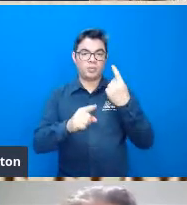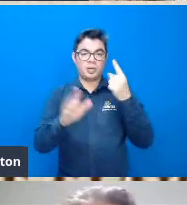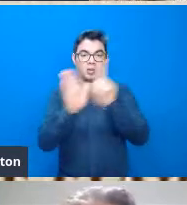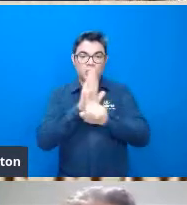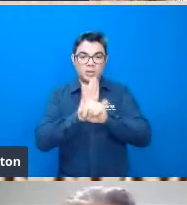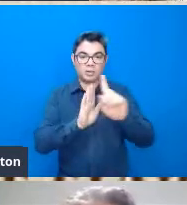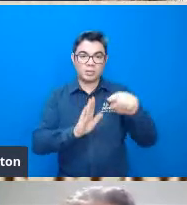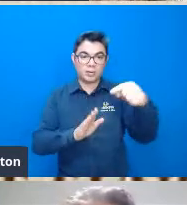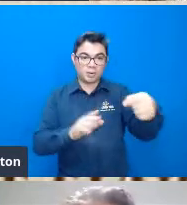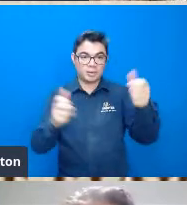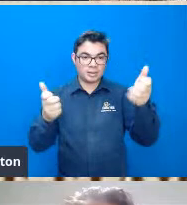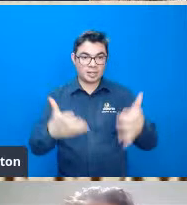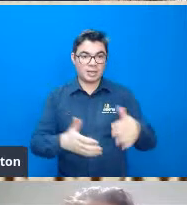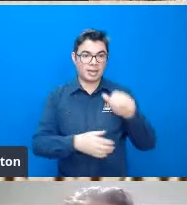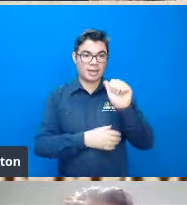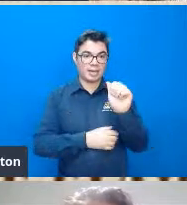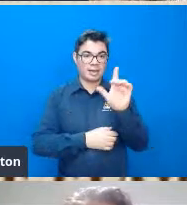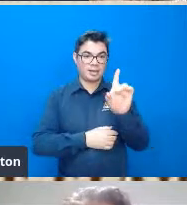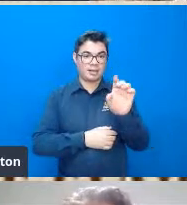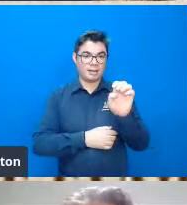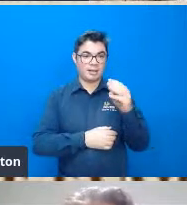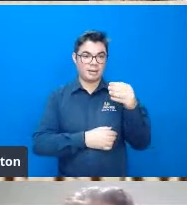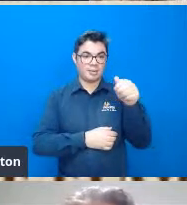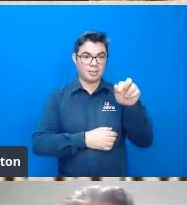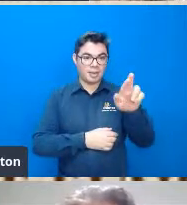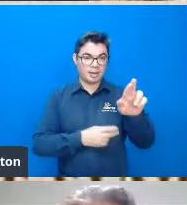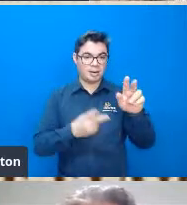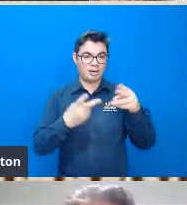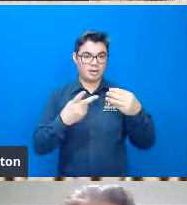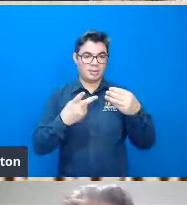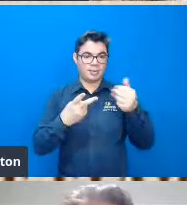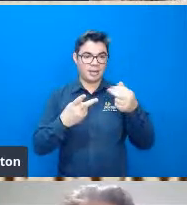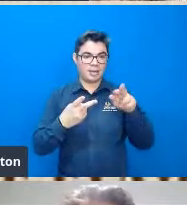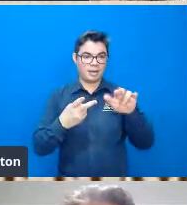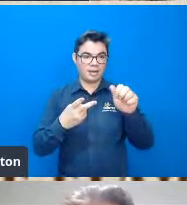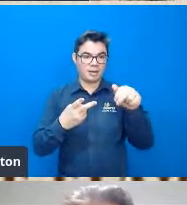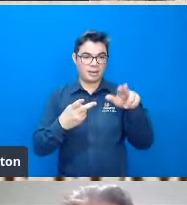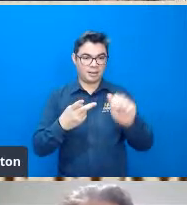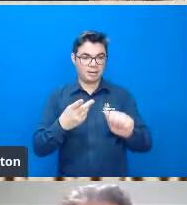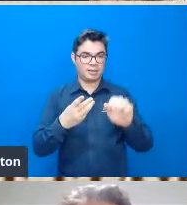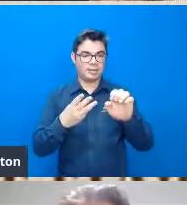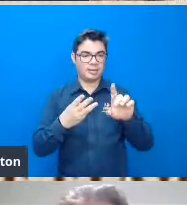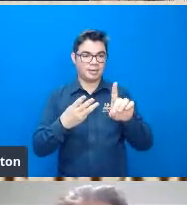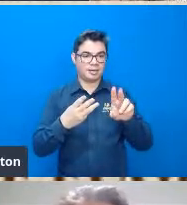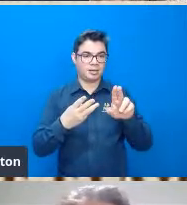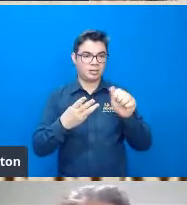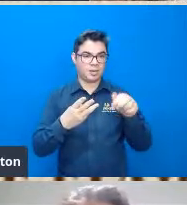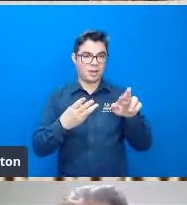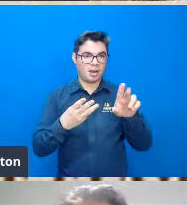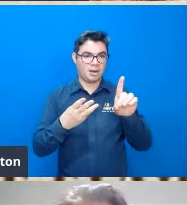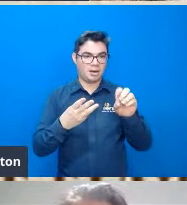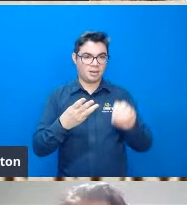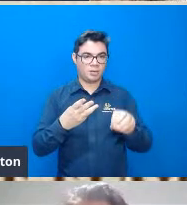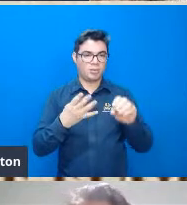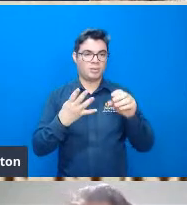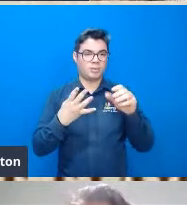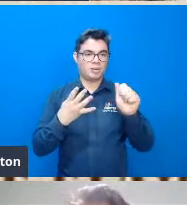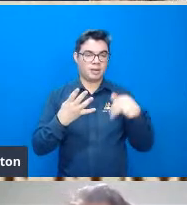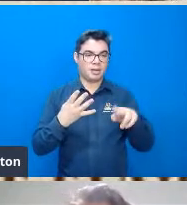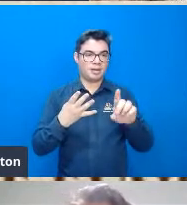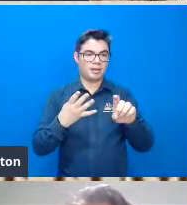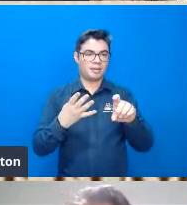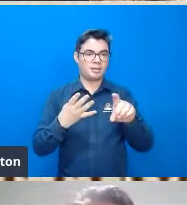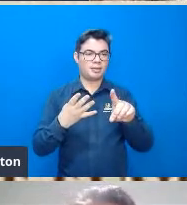então o Ademar Graff faz perguntas Mariana Eduardo o André parabeniza André